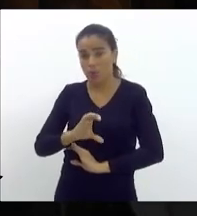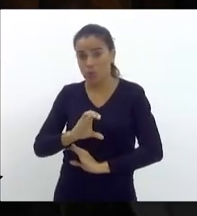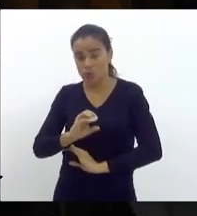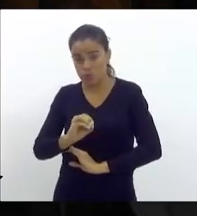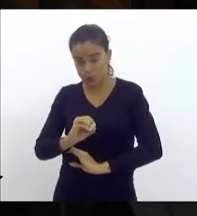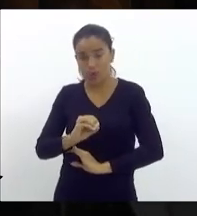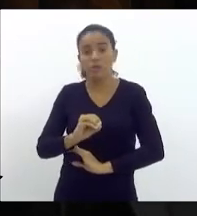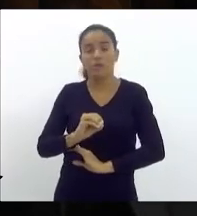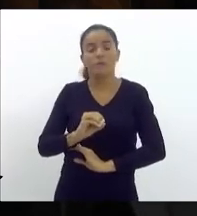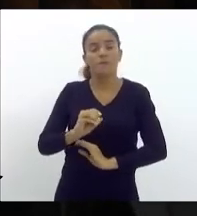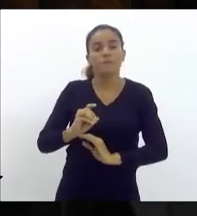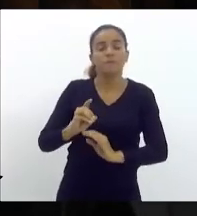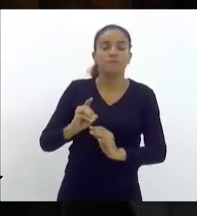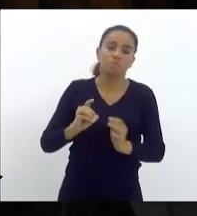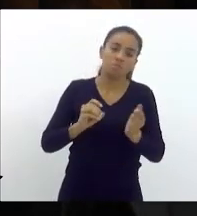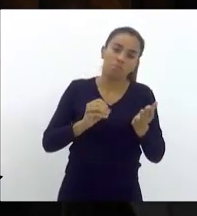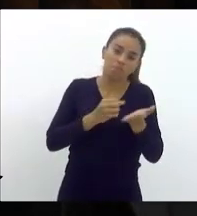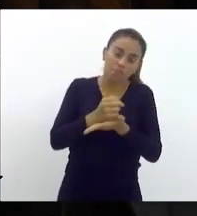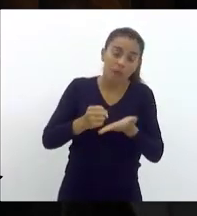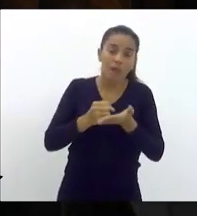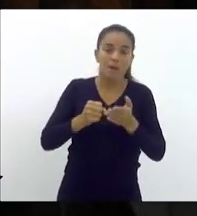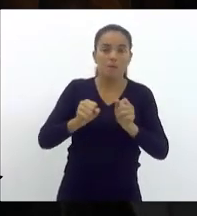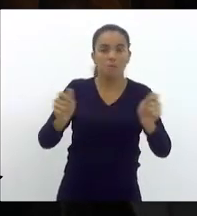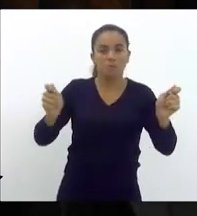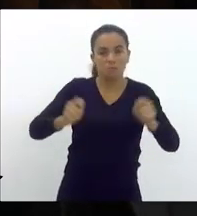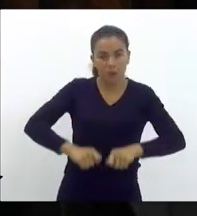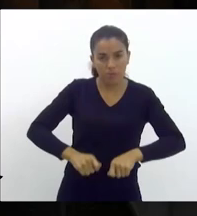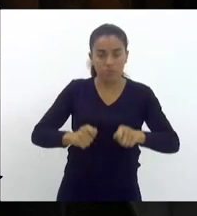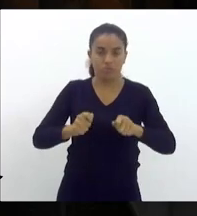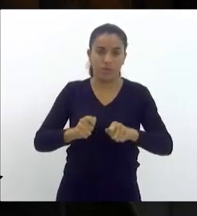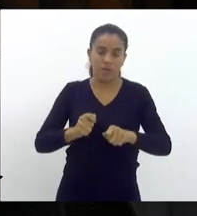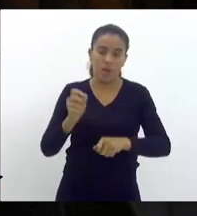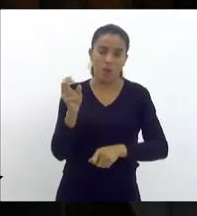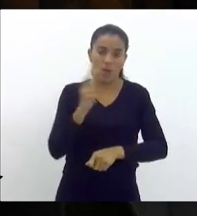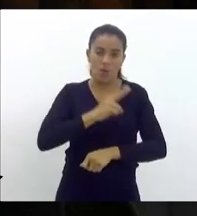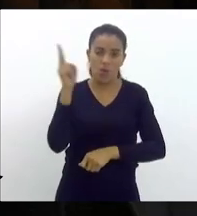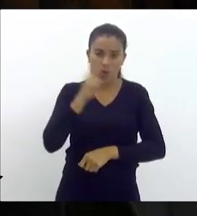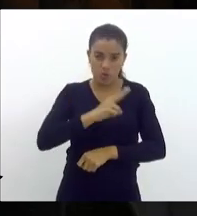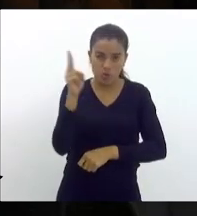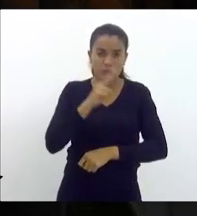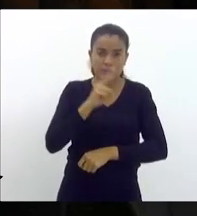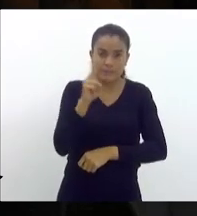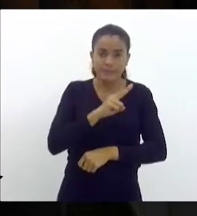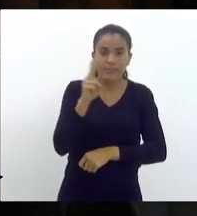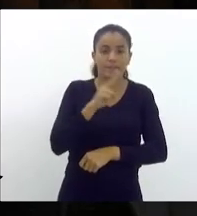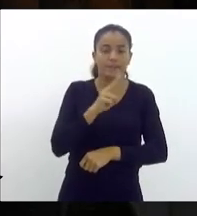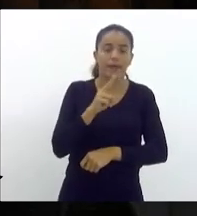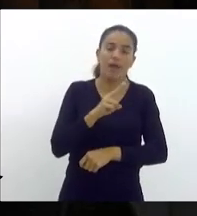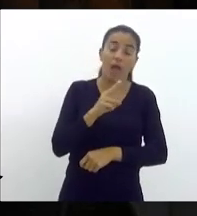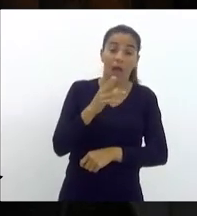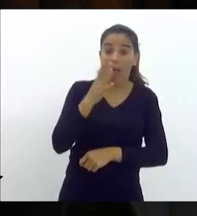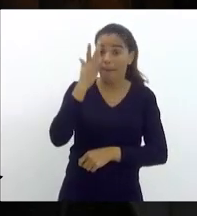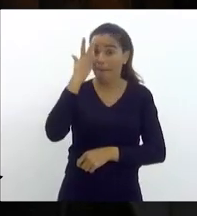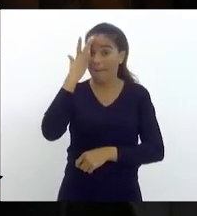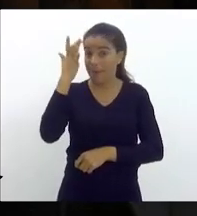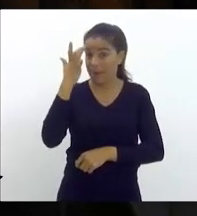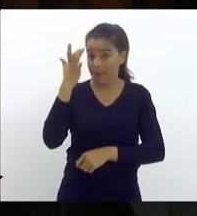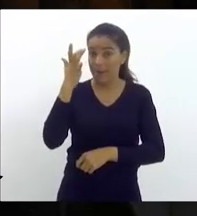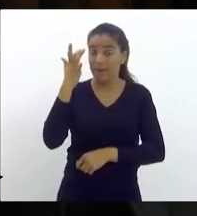poderia entrar em regime de urgência, ainda no dia de amanhã,